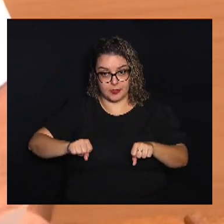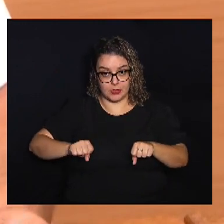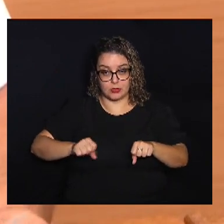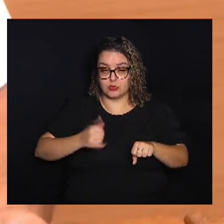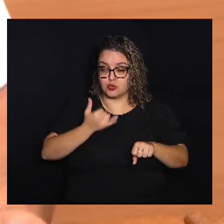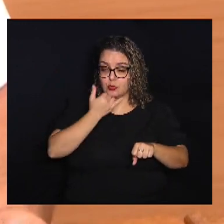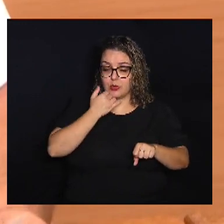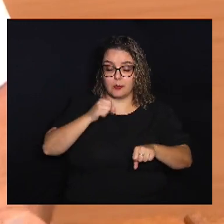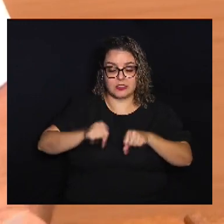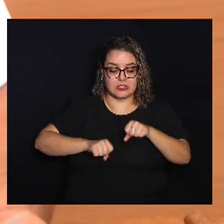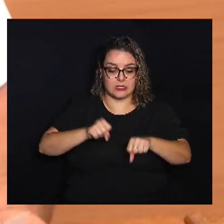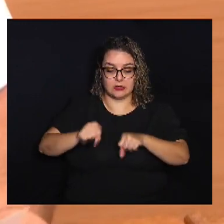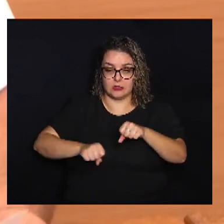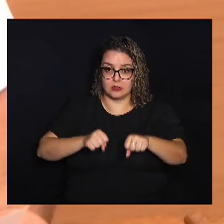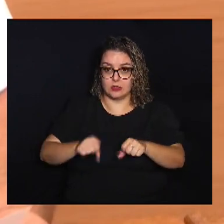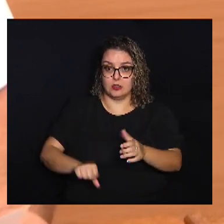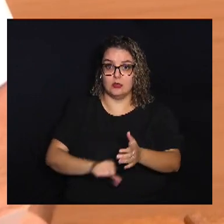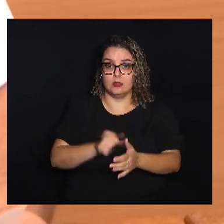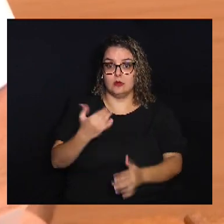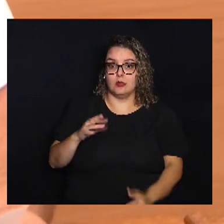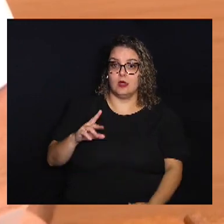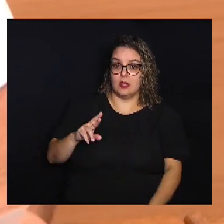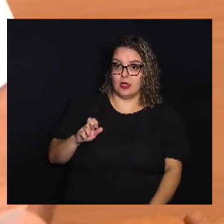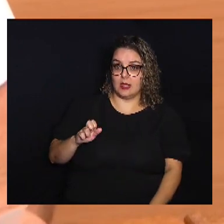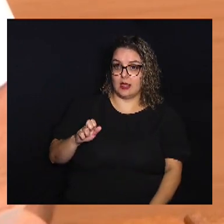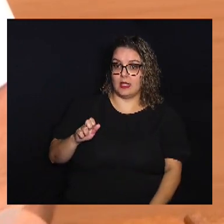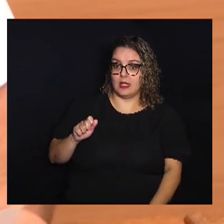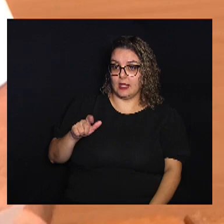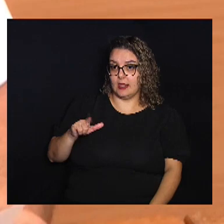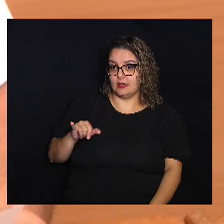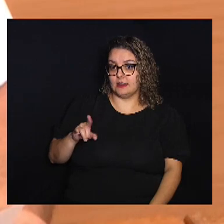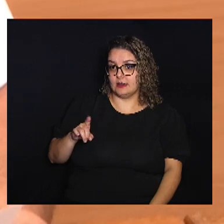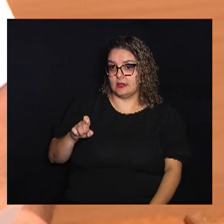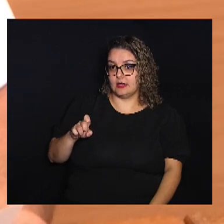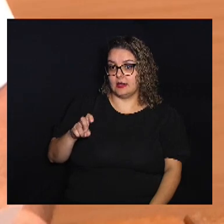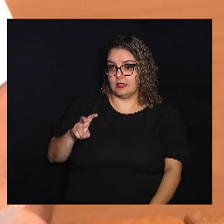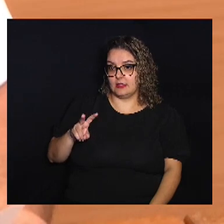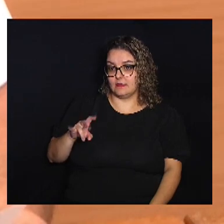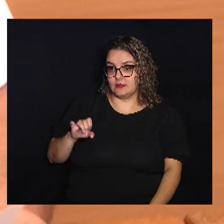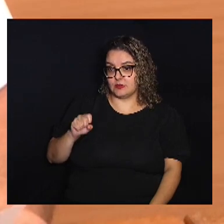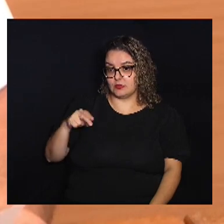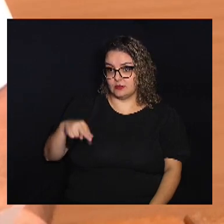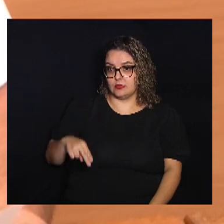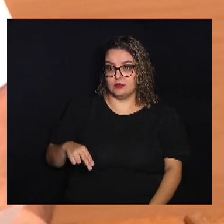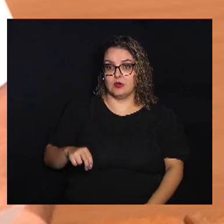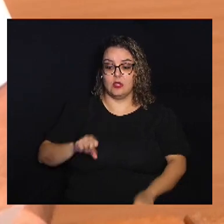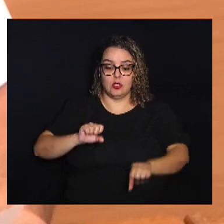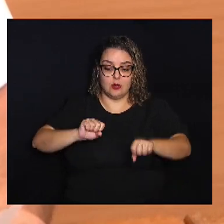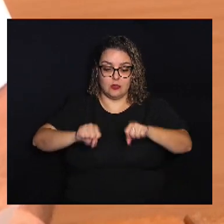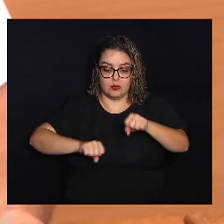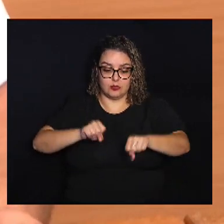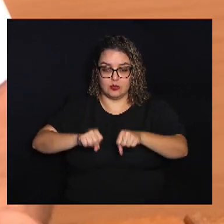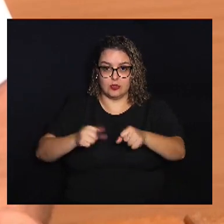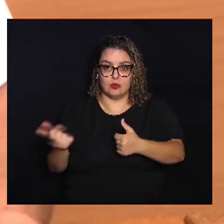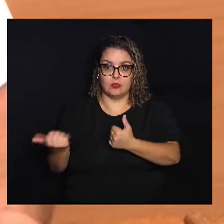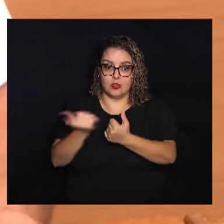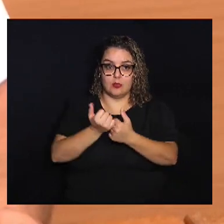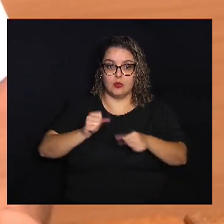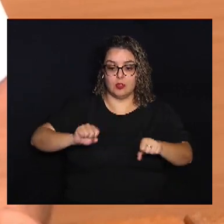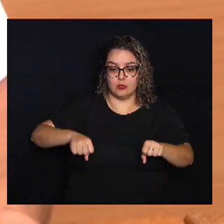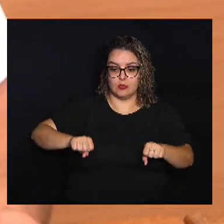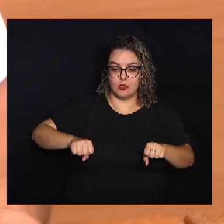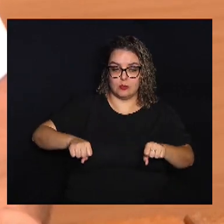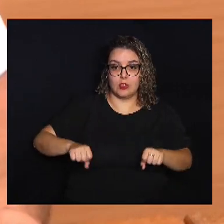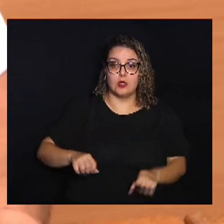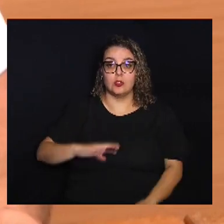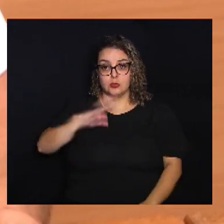1903 O lançamento da primeira Harley Davidson Fez com que as bicicletas Fossem substituídas por motocicletas No